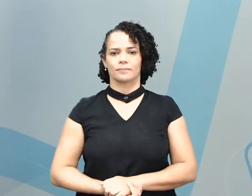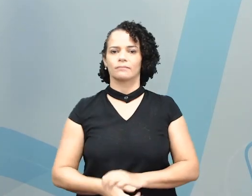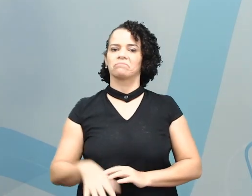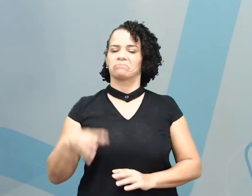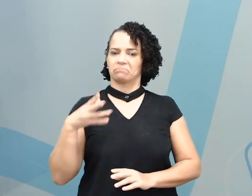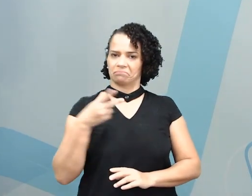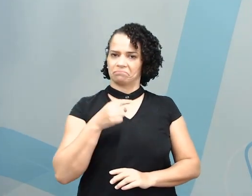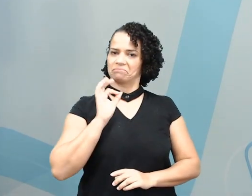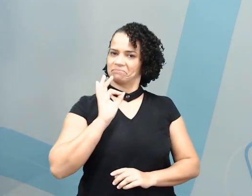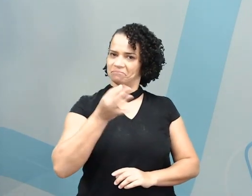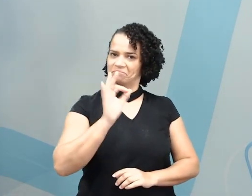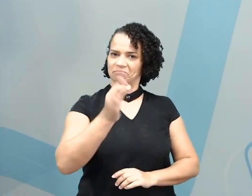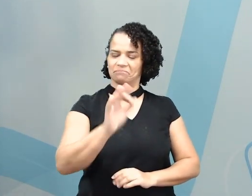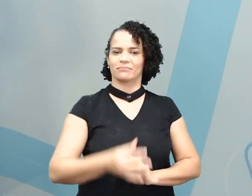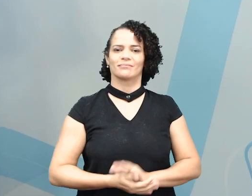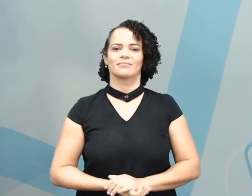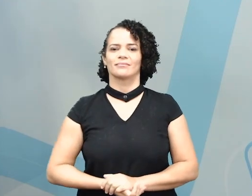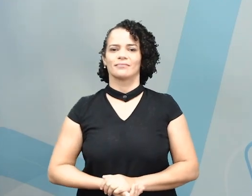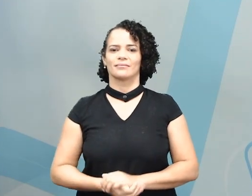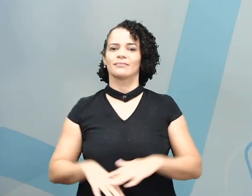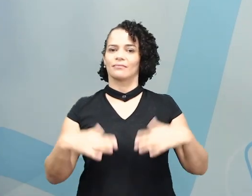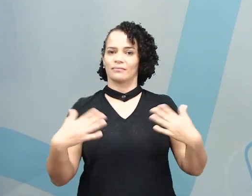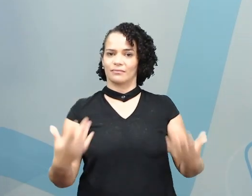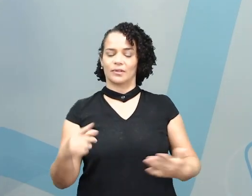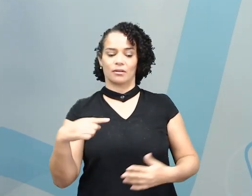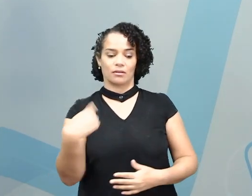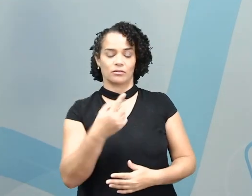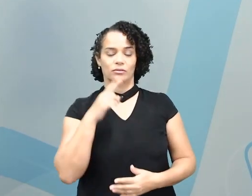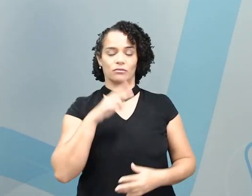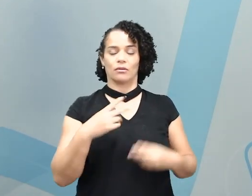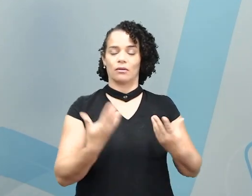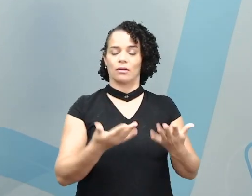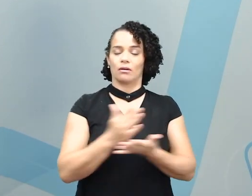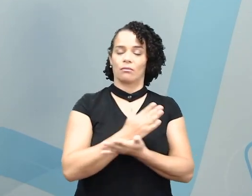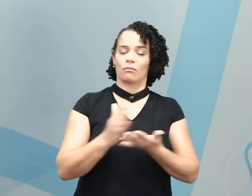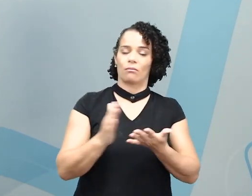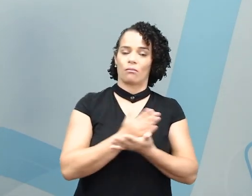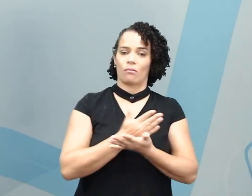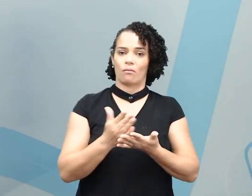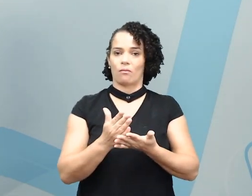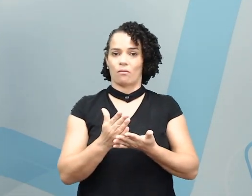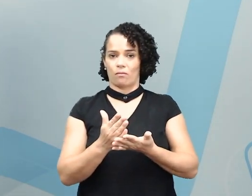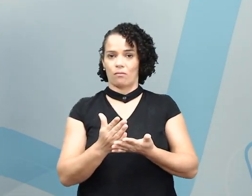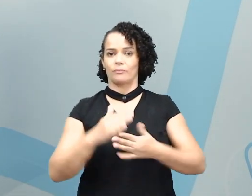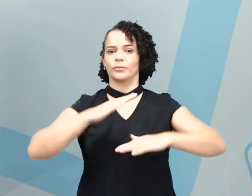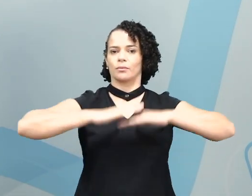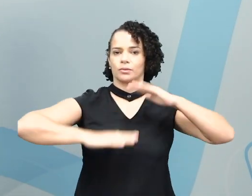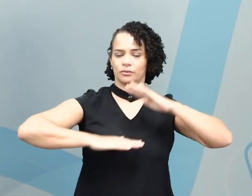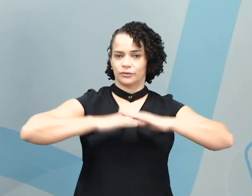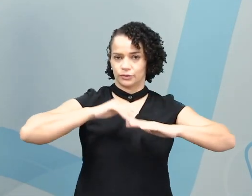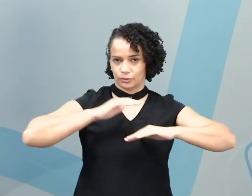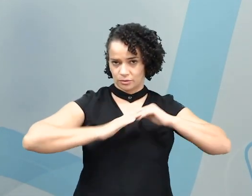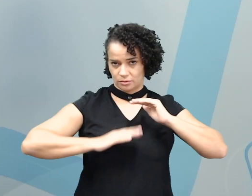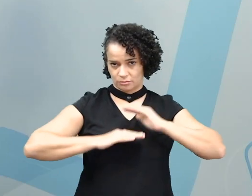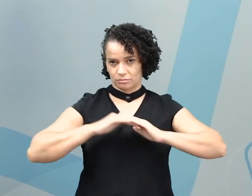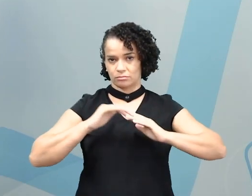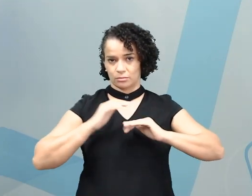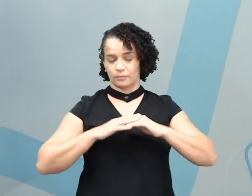Perfeito! Então, nós vamos ver algumas profissões,